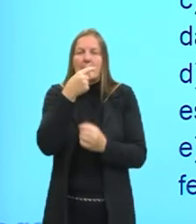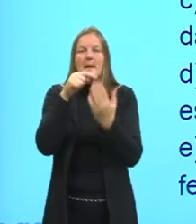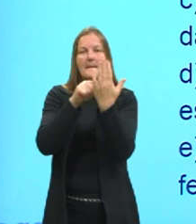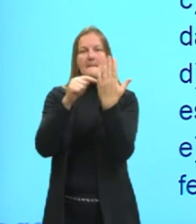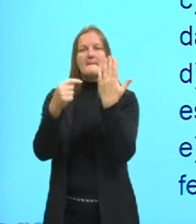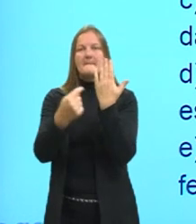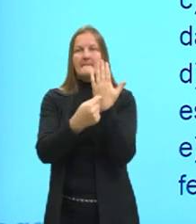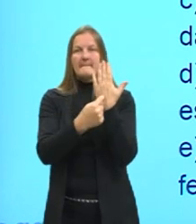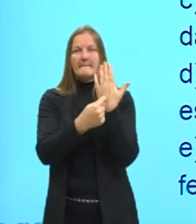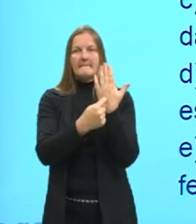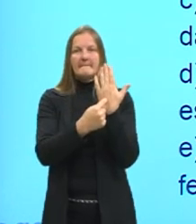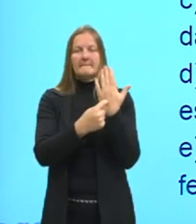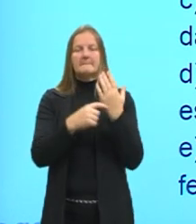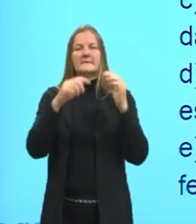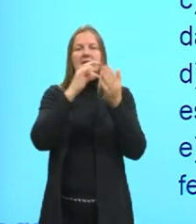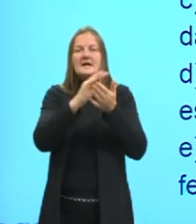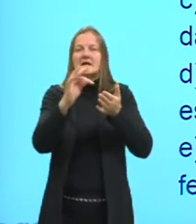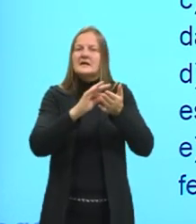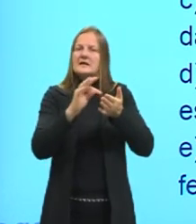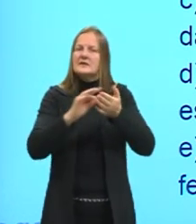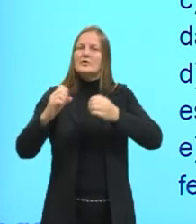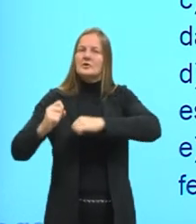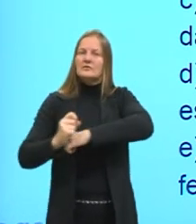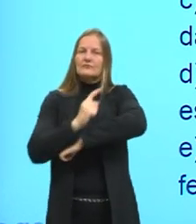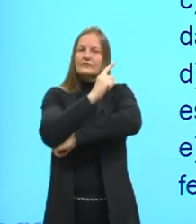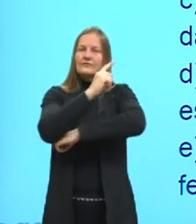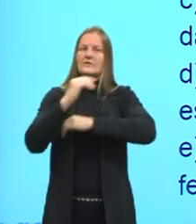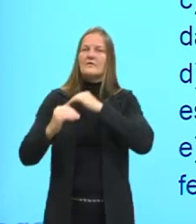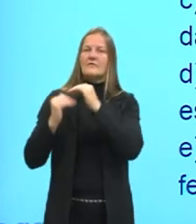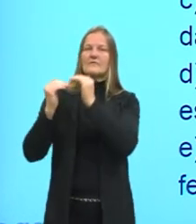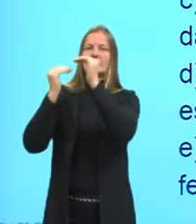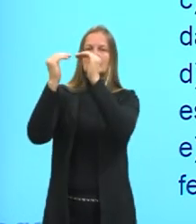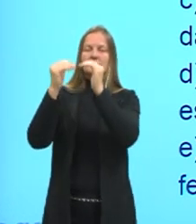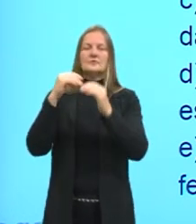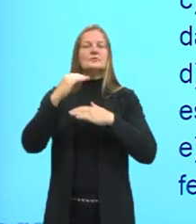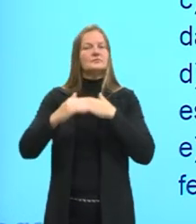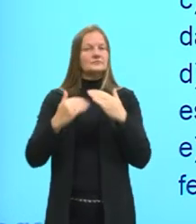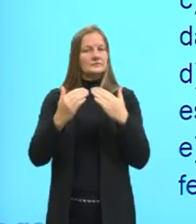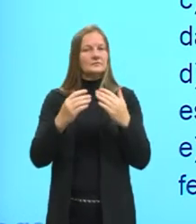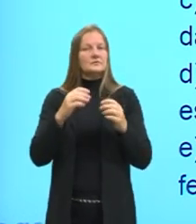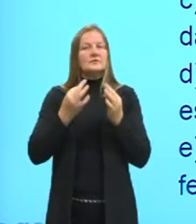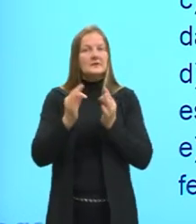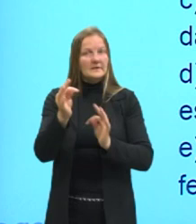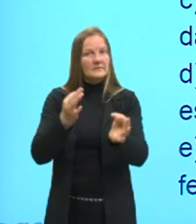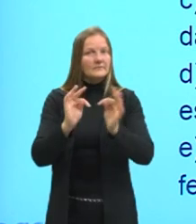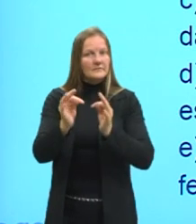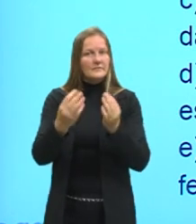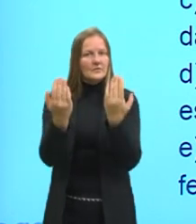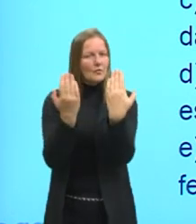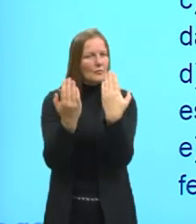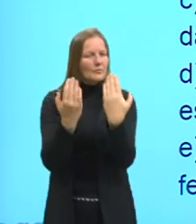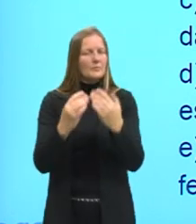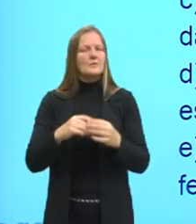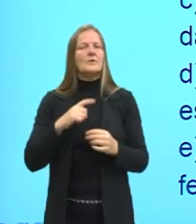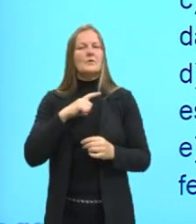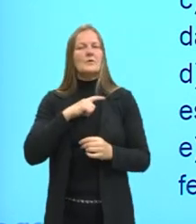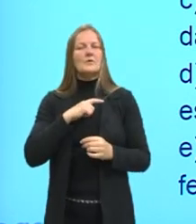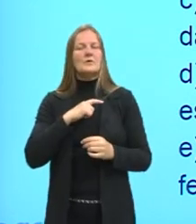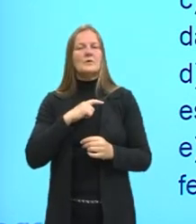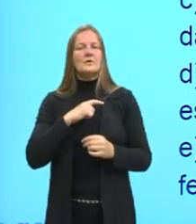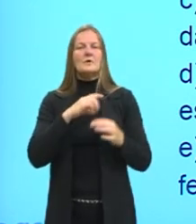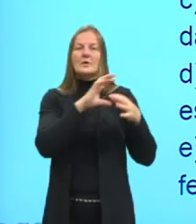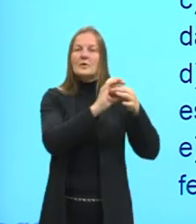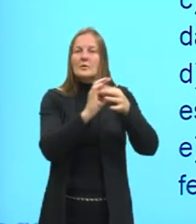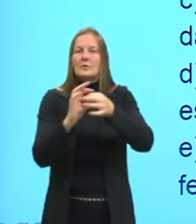relativa à teoria evolucionista e ao desenvolvimento tecnológico. Considerando o contexto